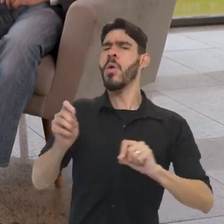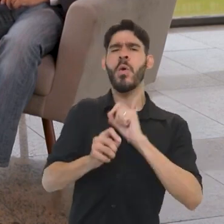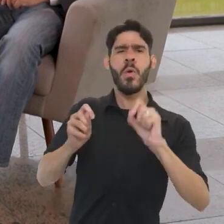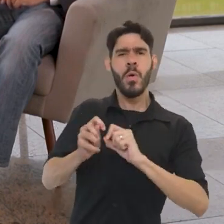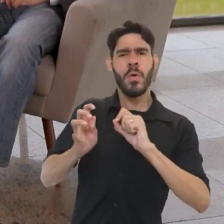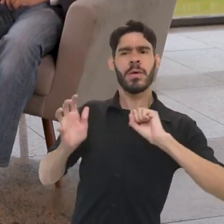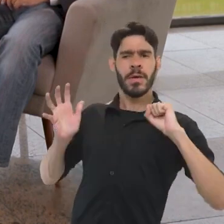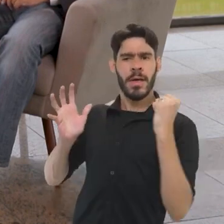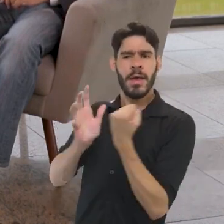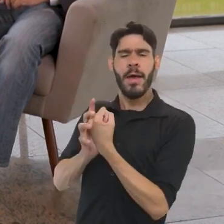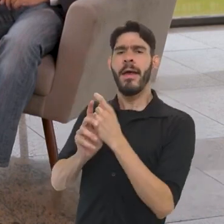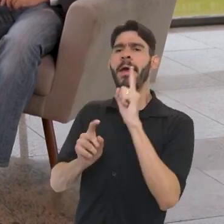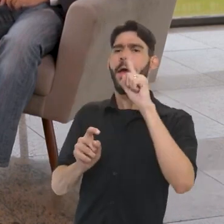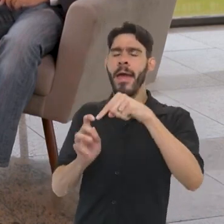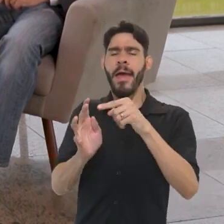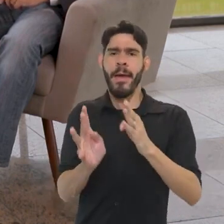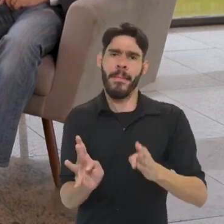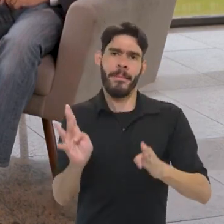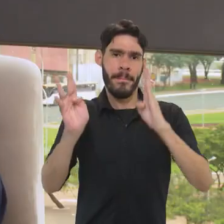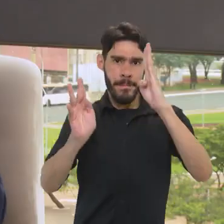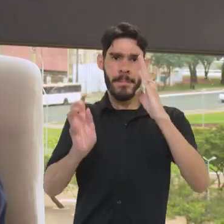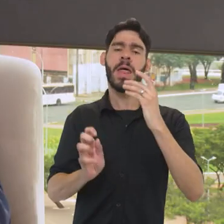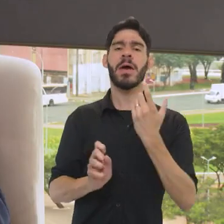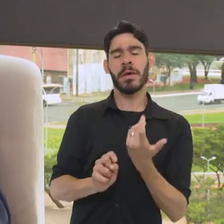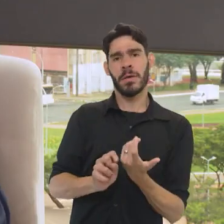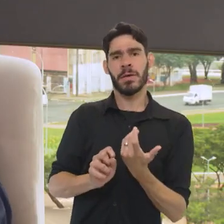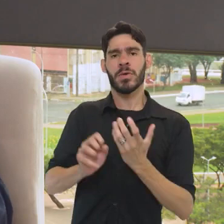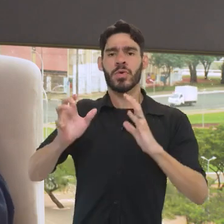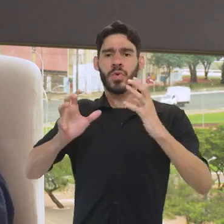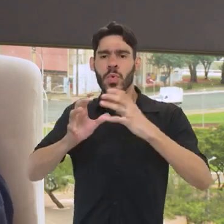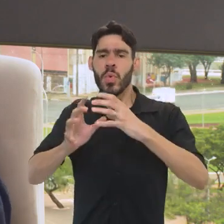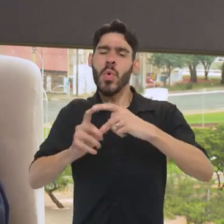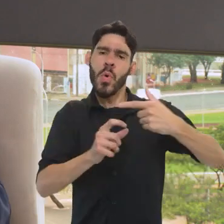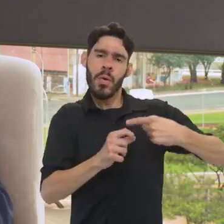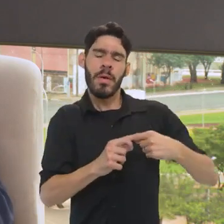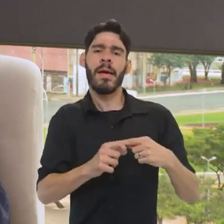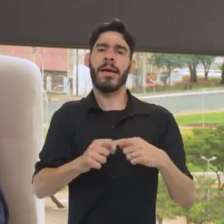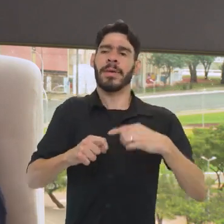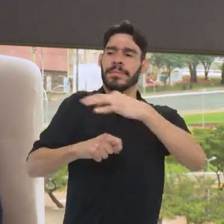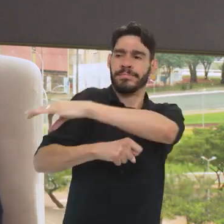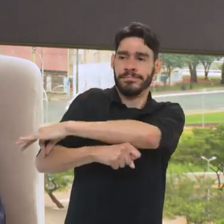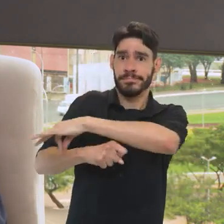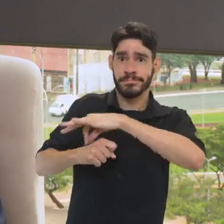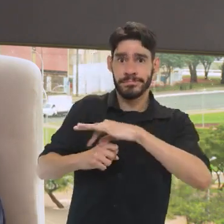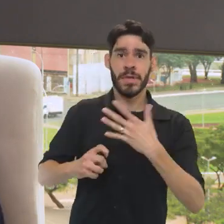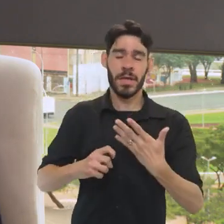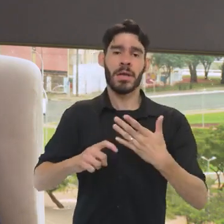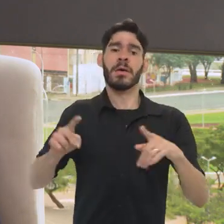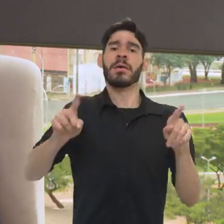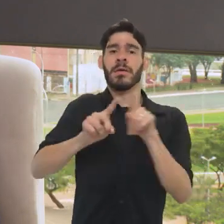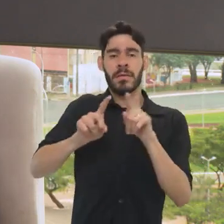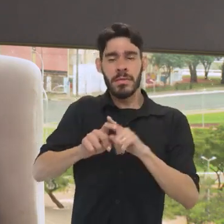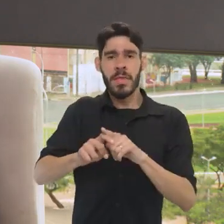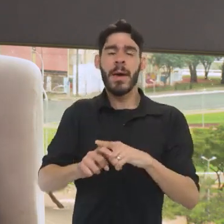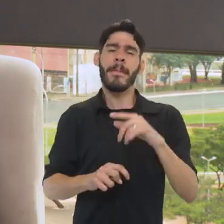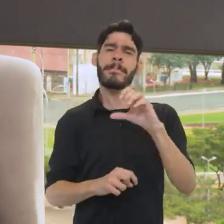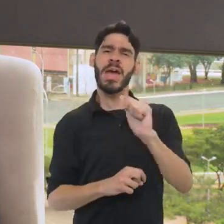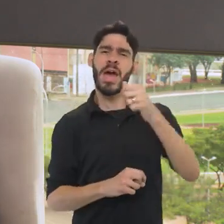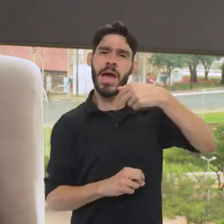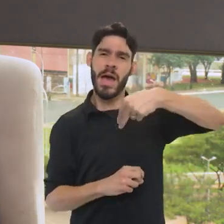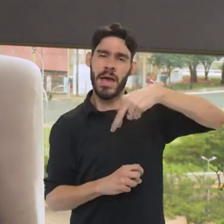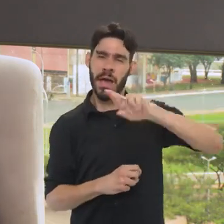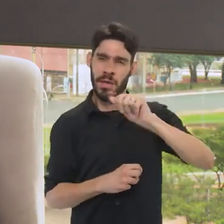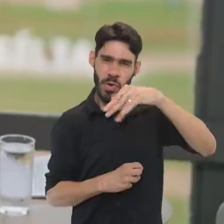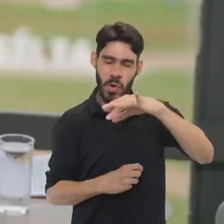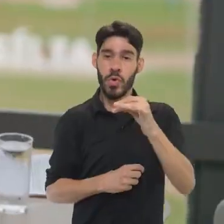O patrimônio material que se refere a edificações, conjuntos urbanos, arquitetônicos, também sítios